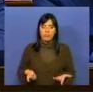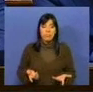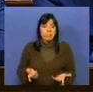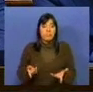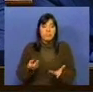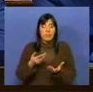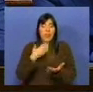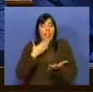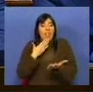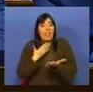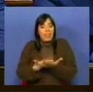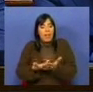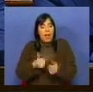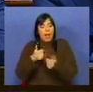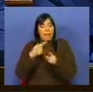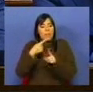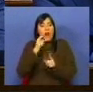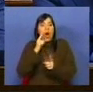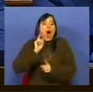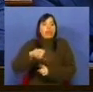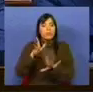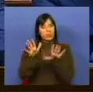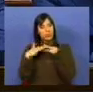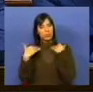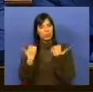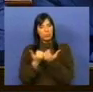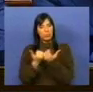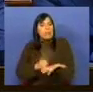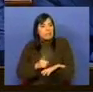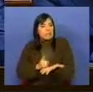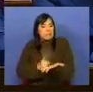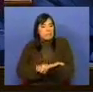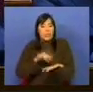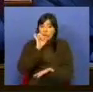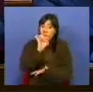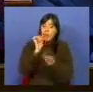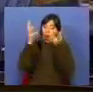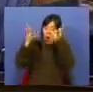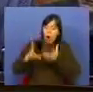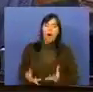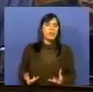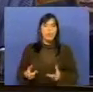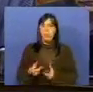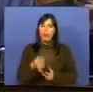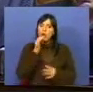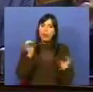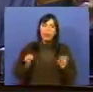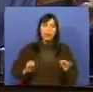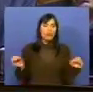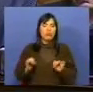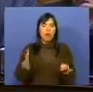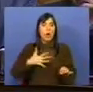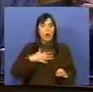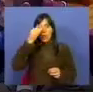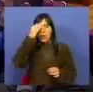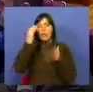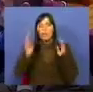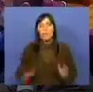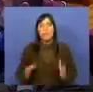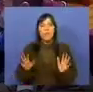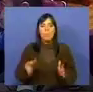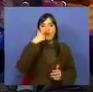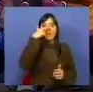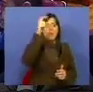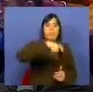Que aditivo social é este? Este seu orçamento não fala nem quer saber das